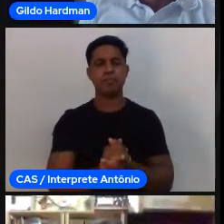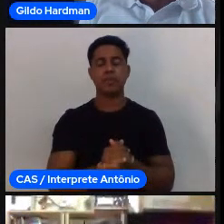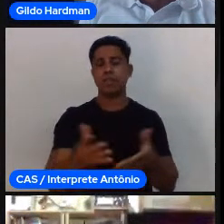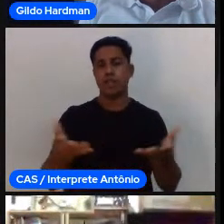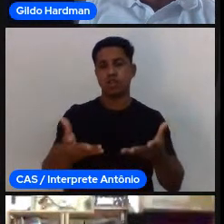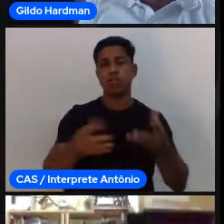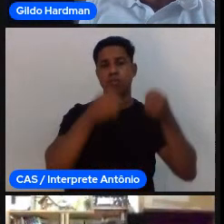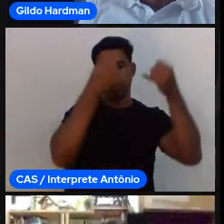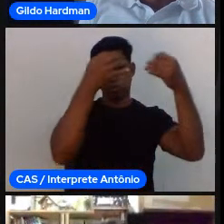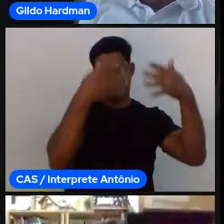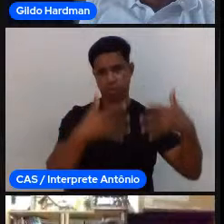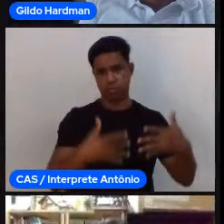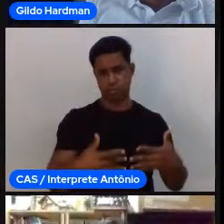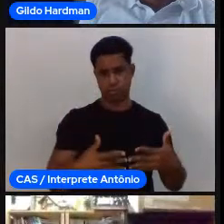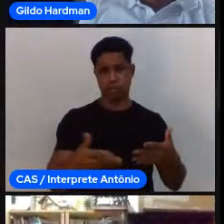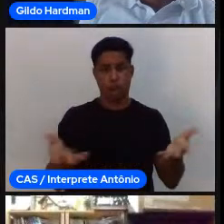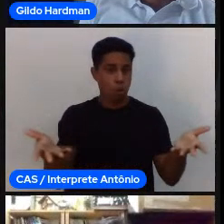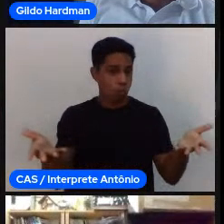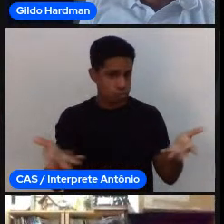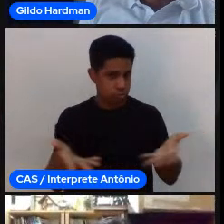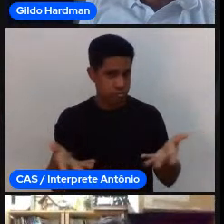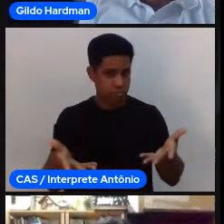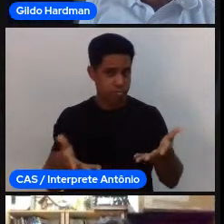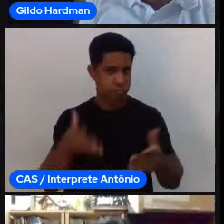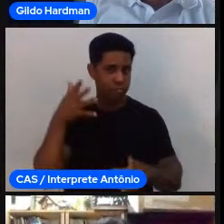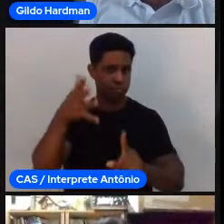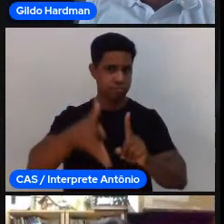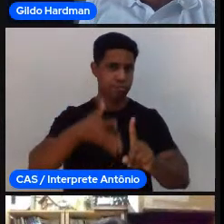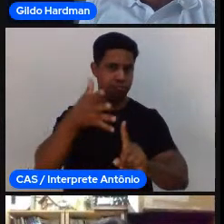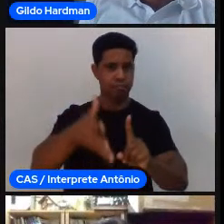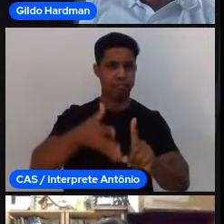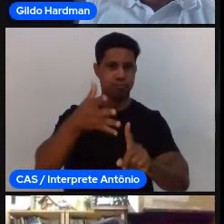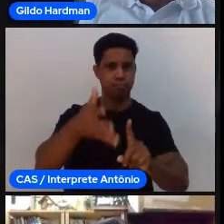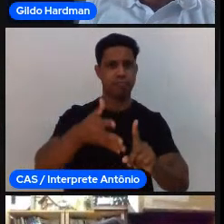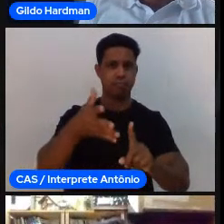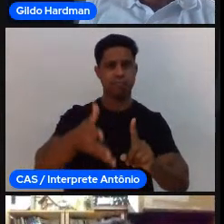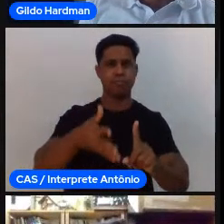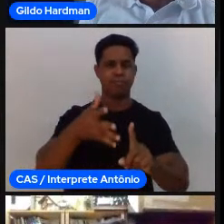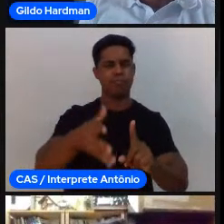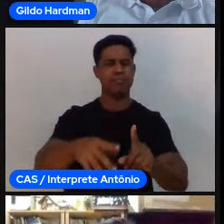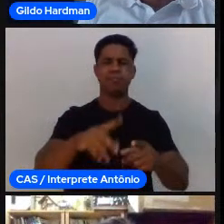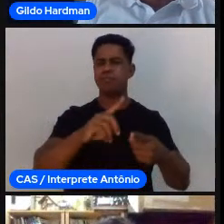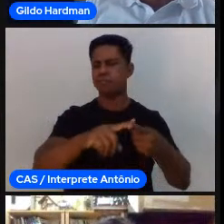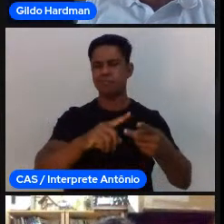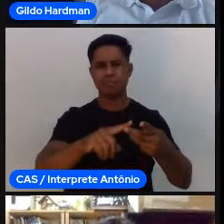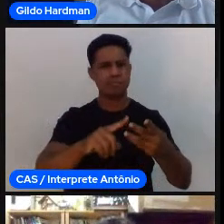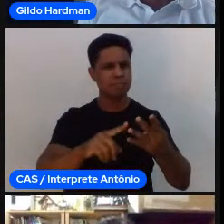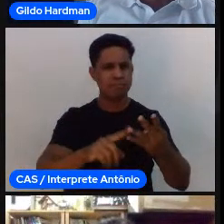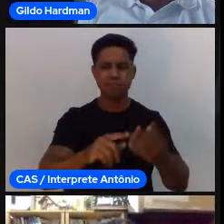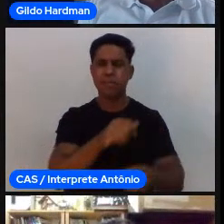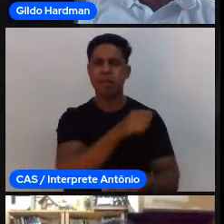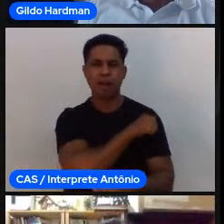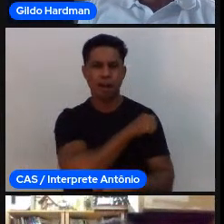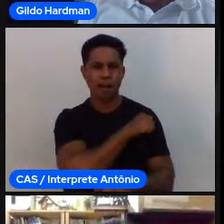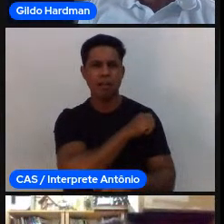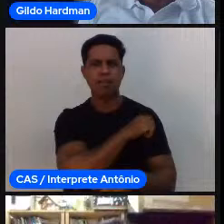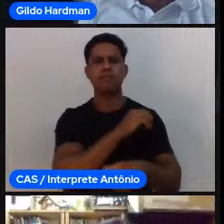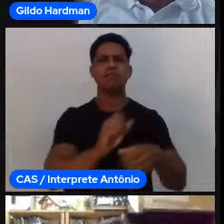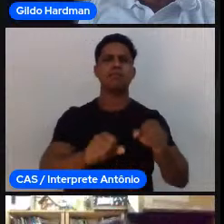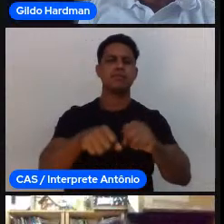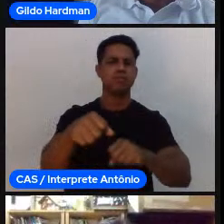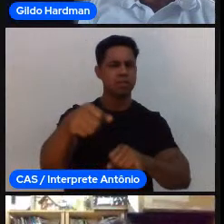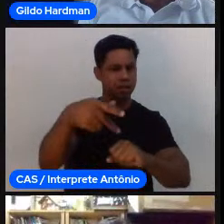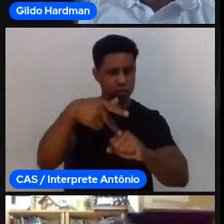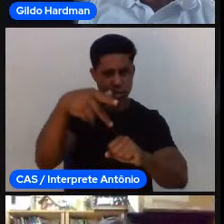gente. Só ali no LEP, contando desde os alunos de graduação, pós-graduação, colaboradores, nós